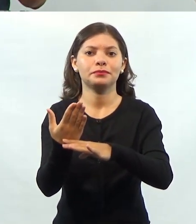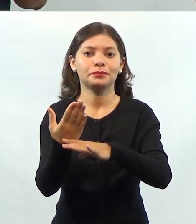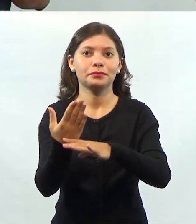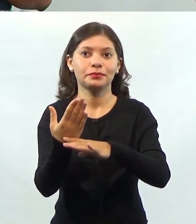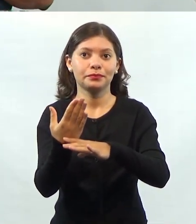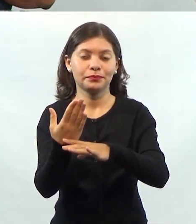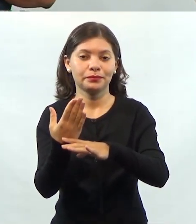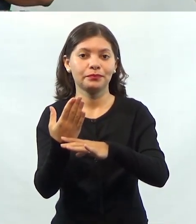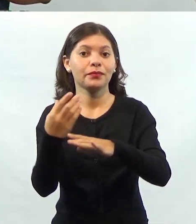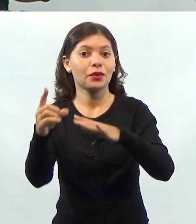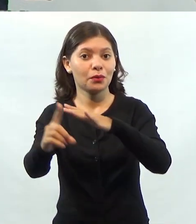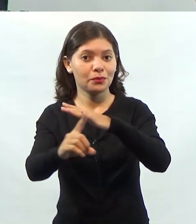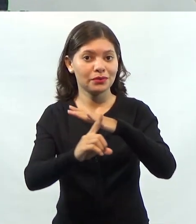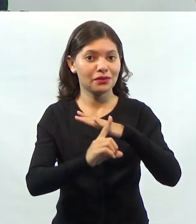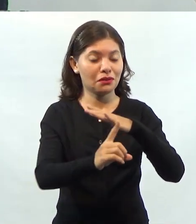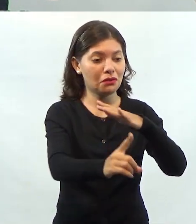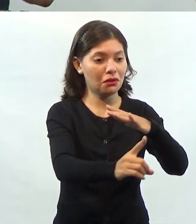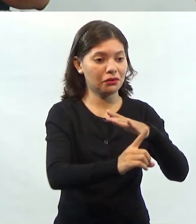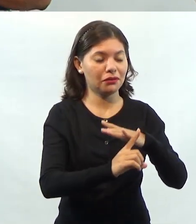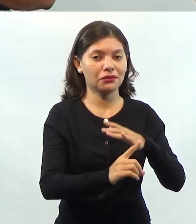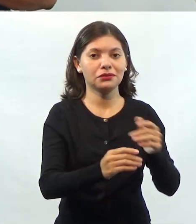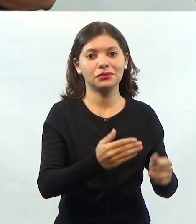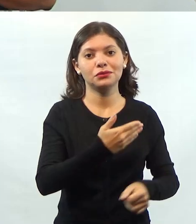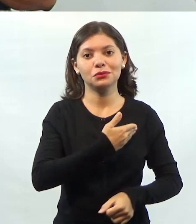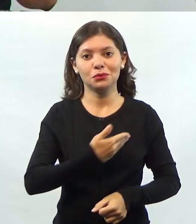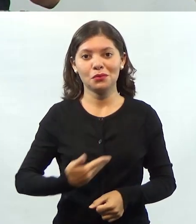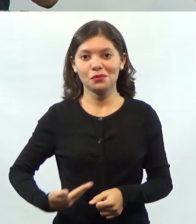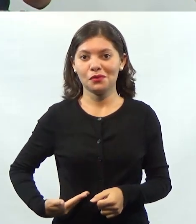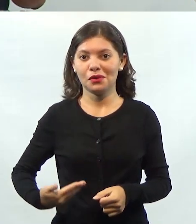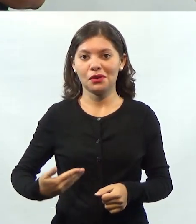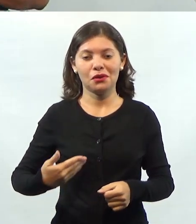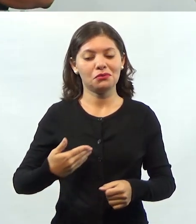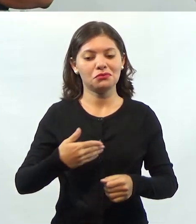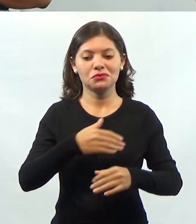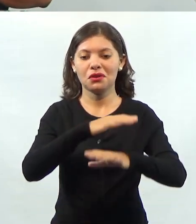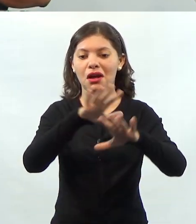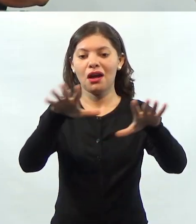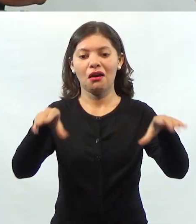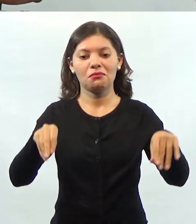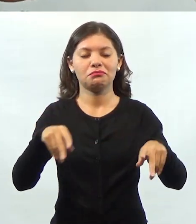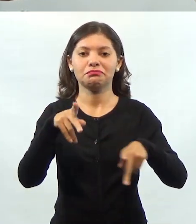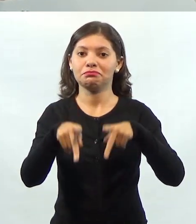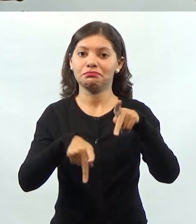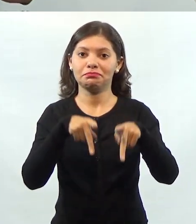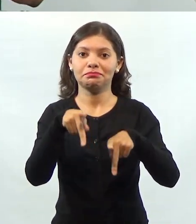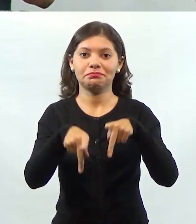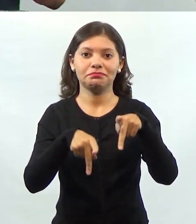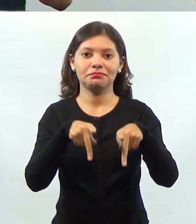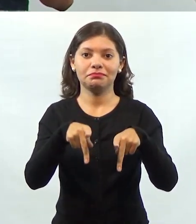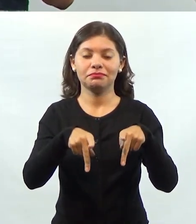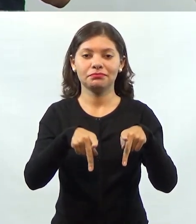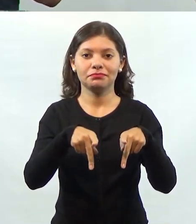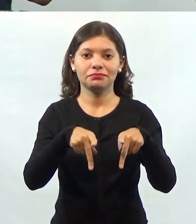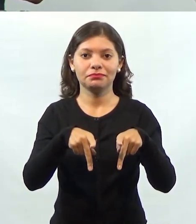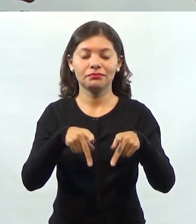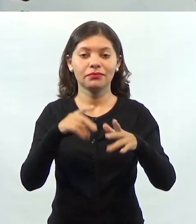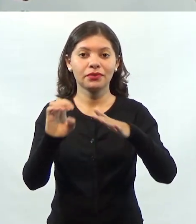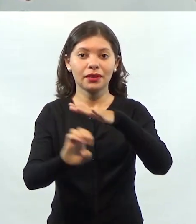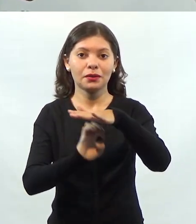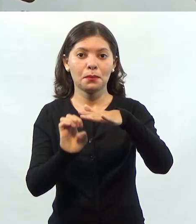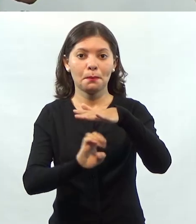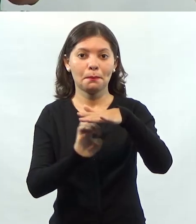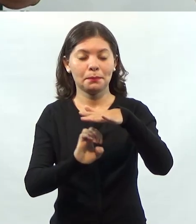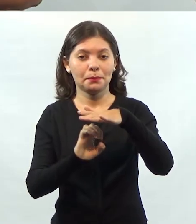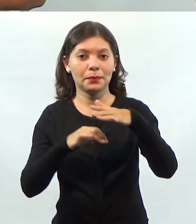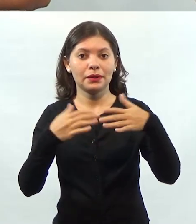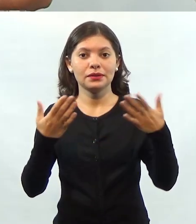Os fornecedores, os clientes, o governo, a população ao redor. Então, nós podemos dizer que as empresas